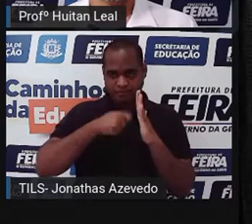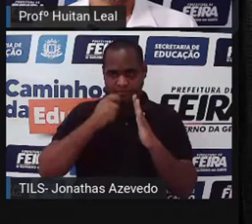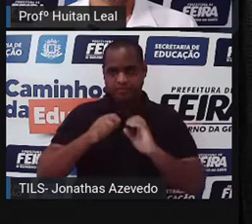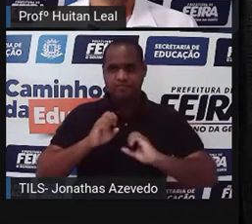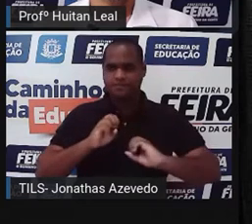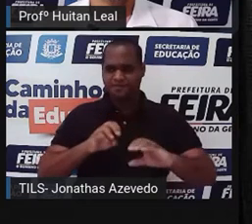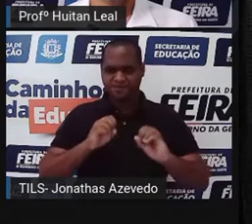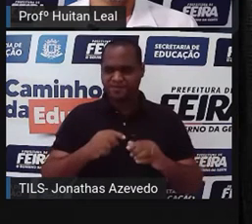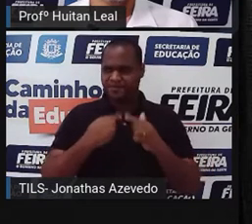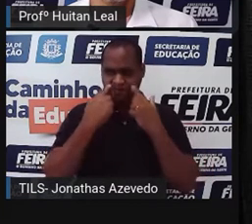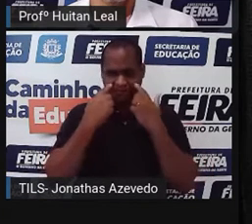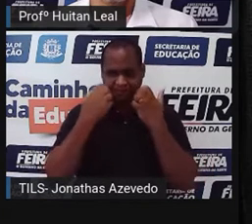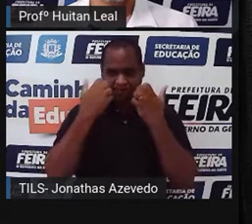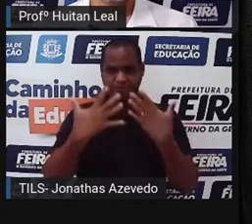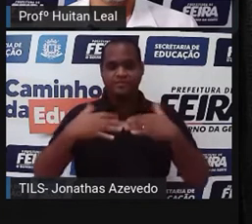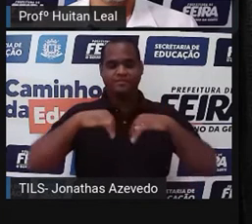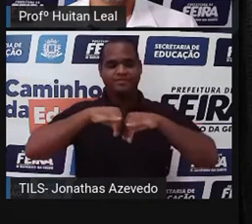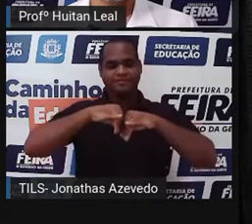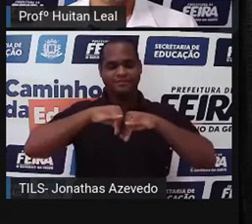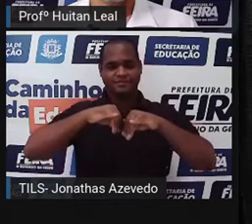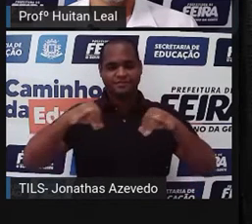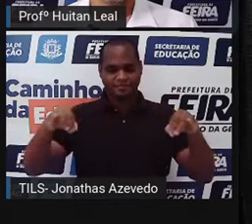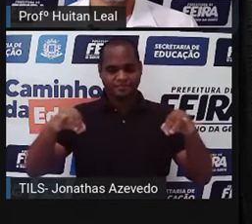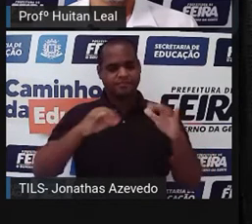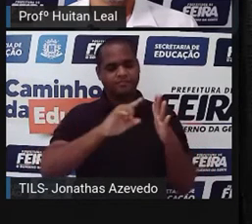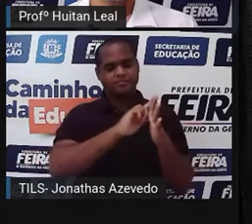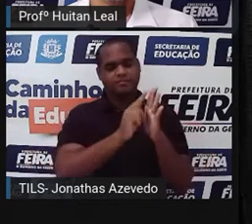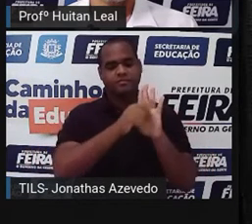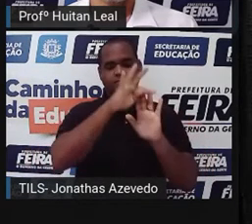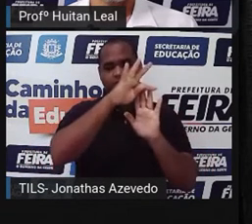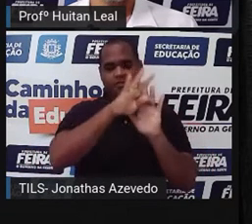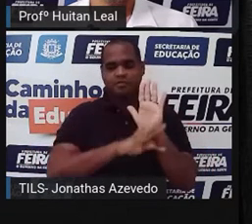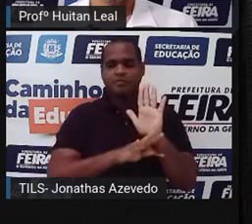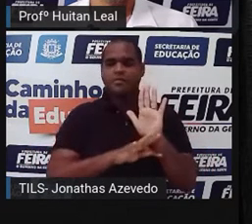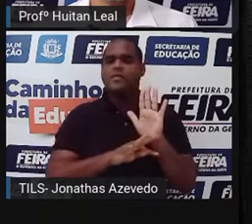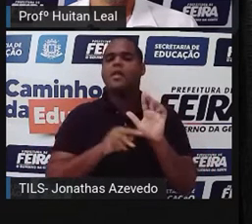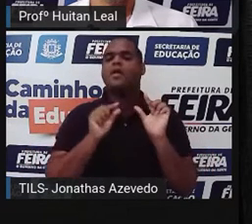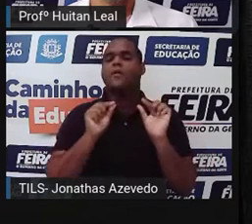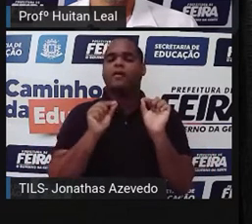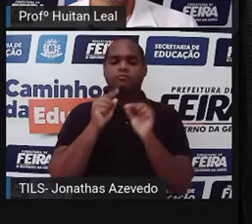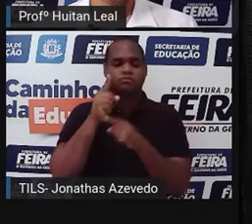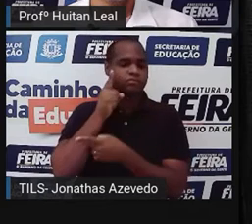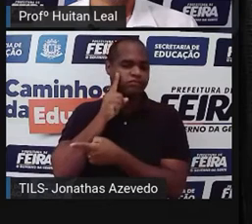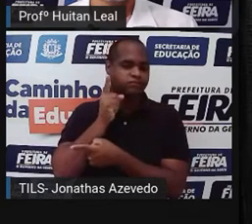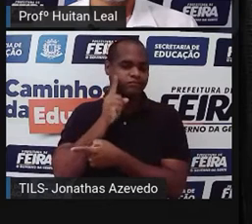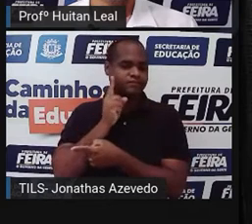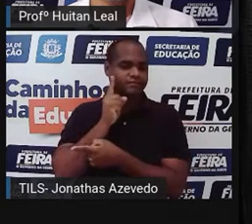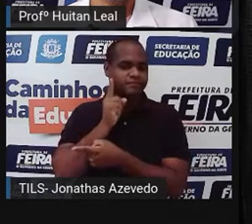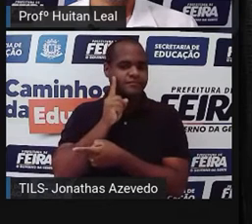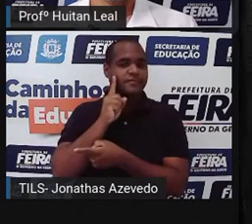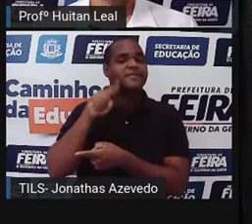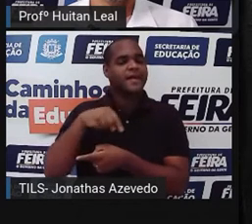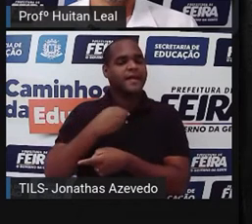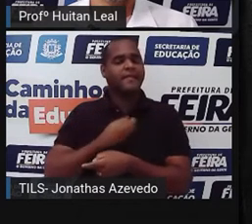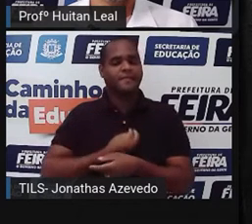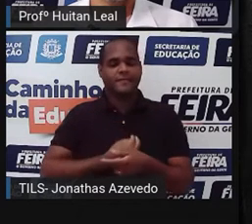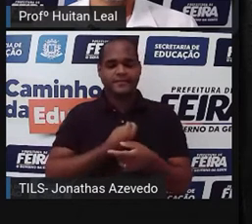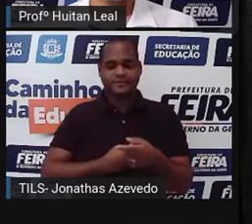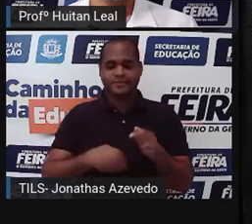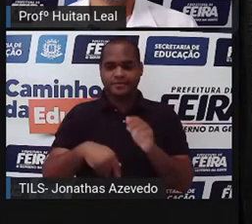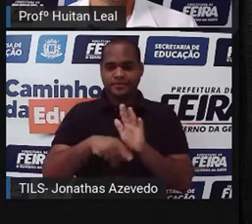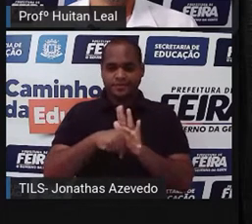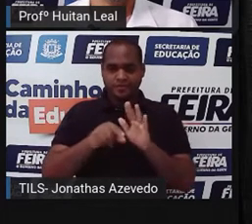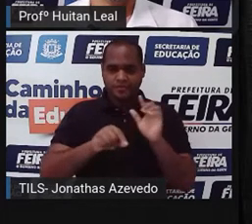falar da notícia, que é um gênero textual que está no nosso dia a dia, que faz parte da nossa vida,